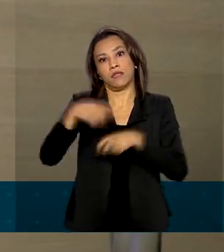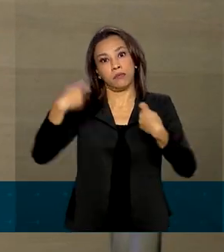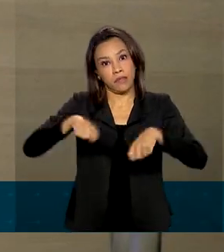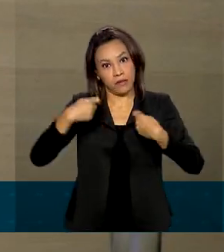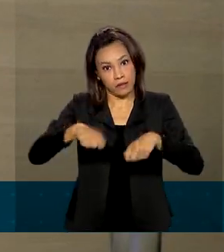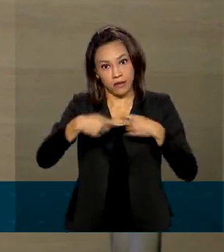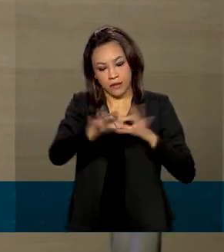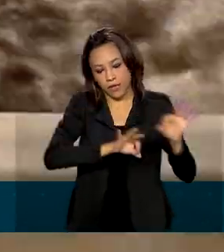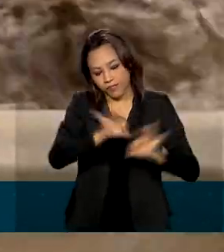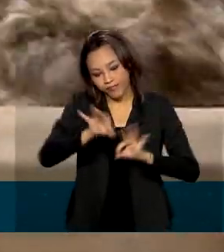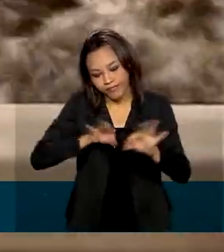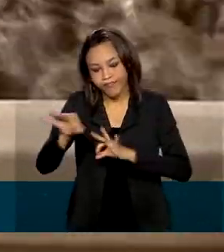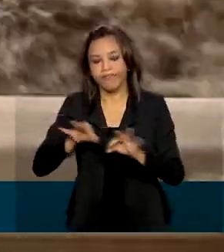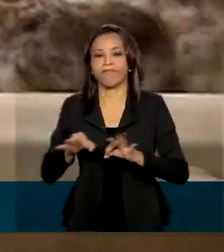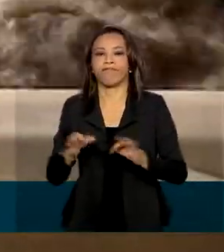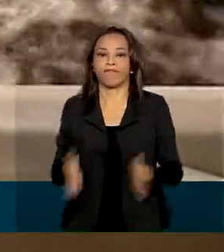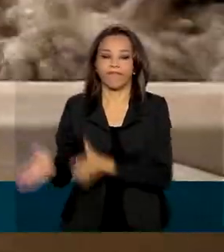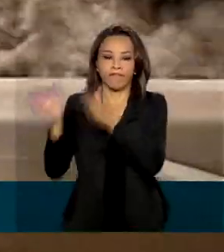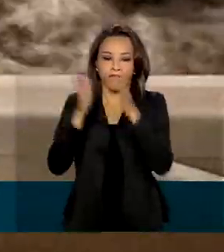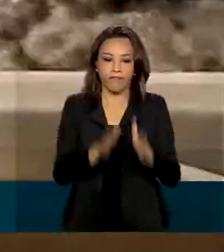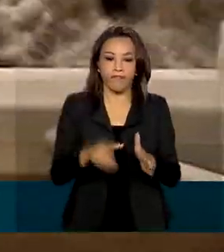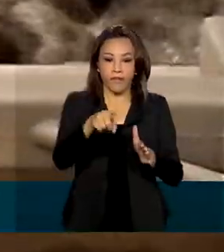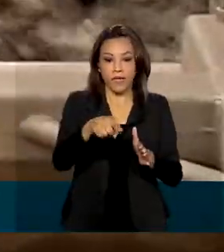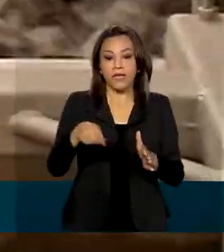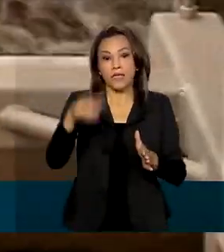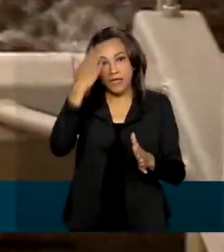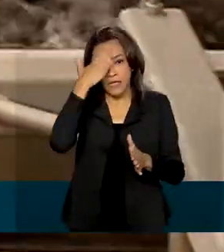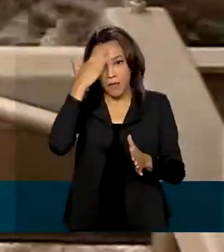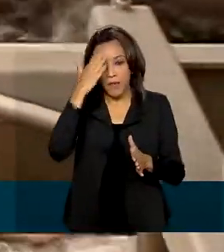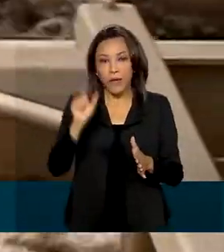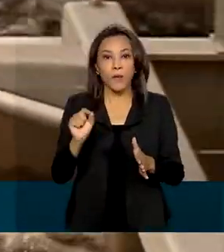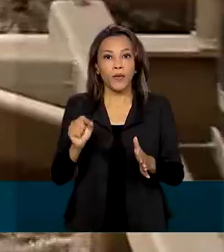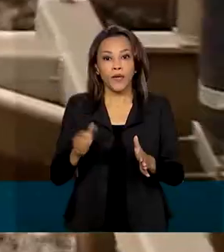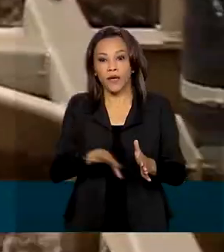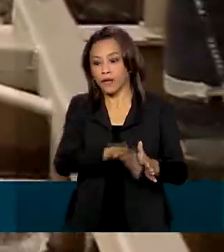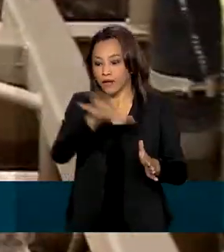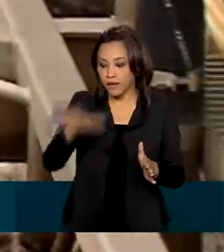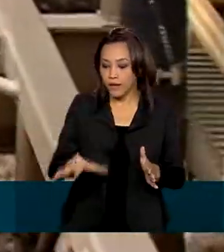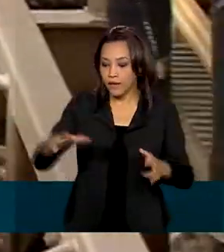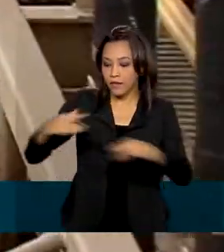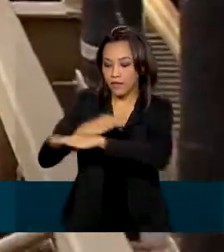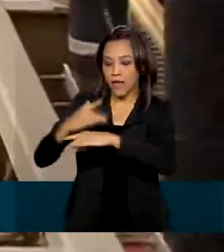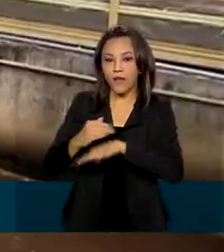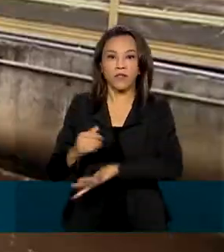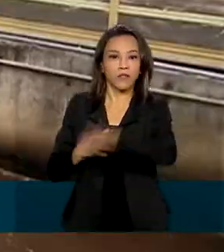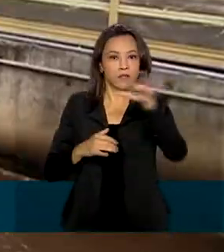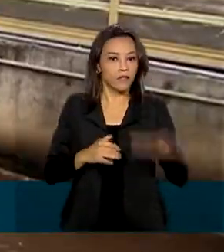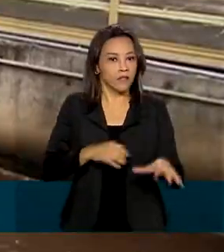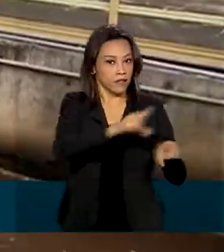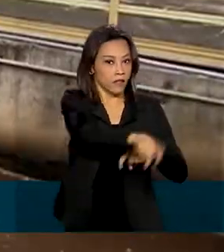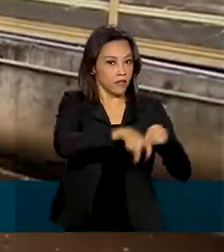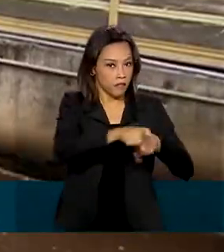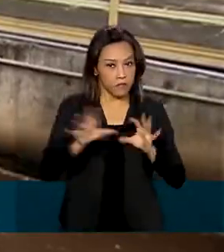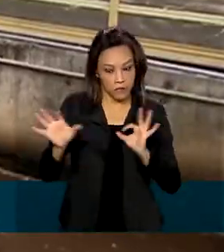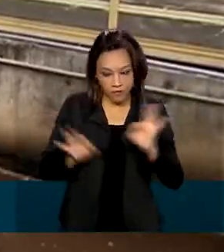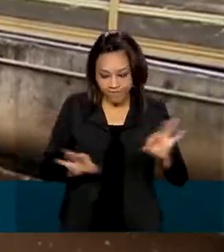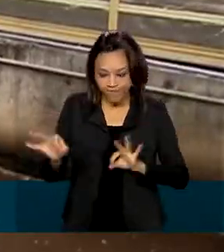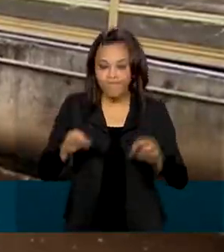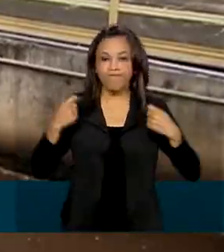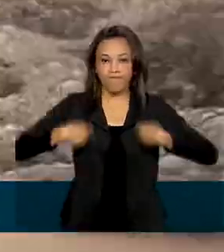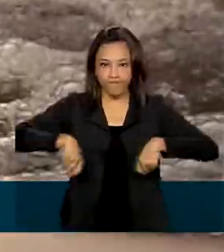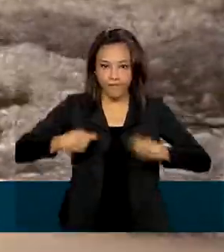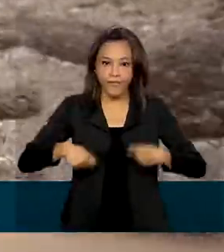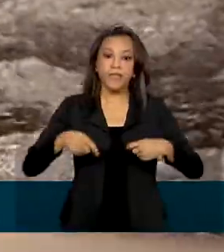conjunto da sociedade. Além da distinção entre esses serviços nas áreas urbanas e rurais do país, há outra diferença